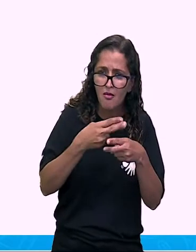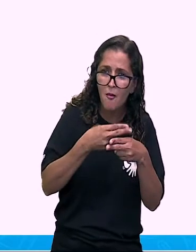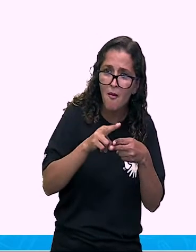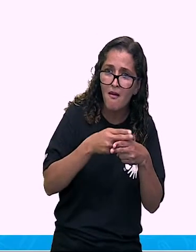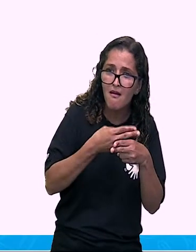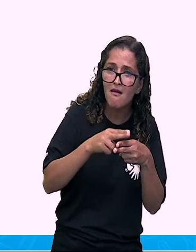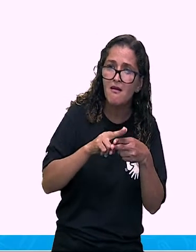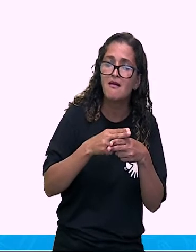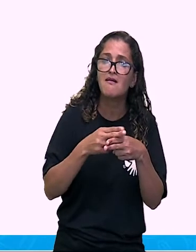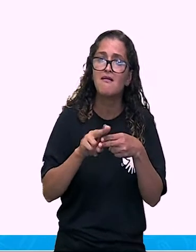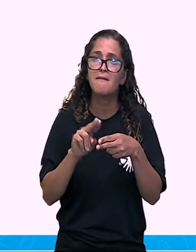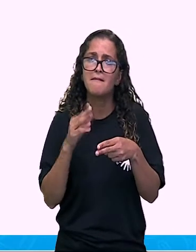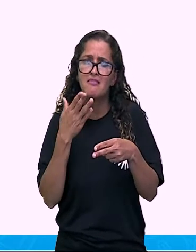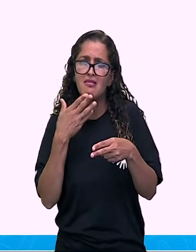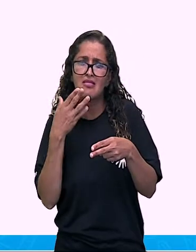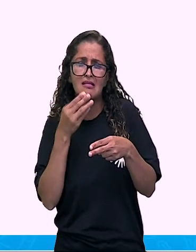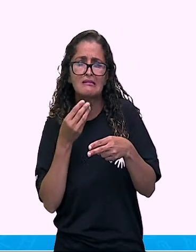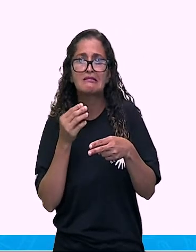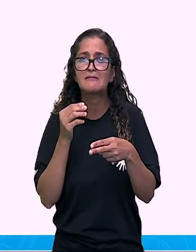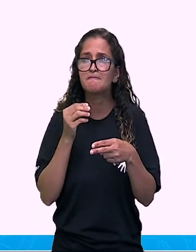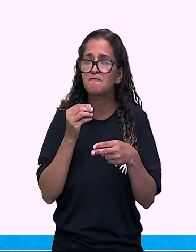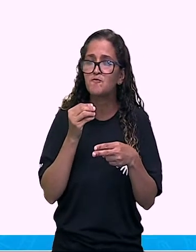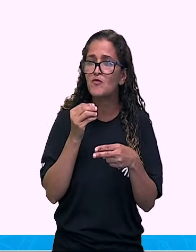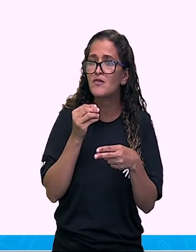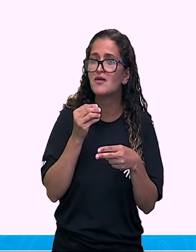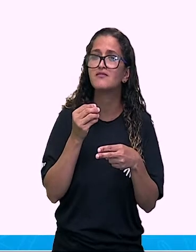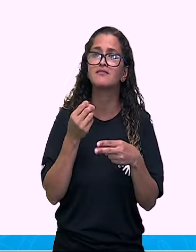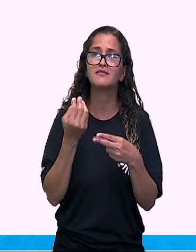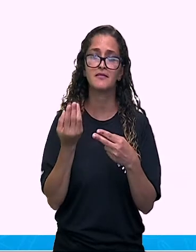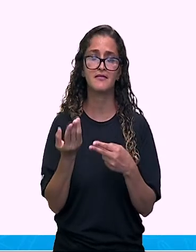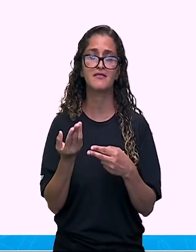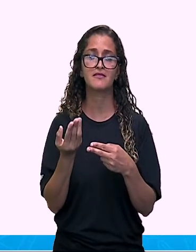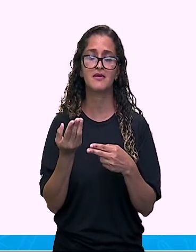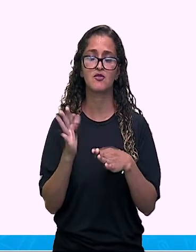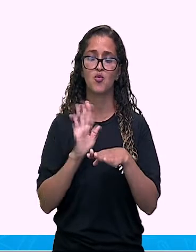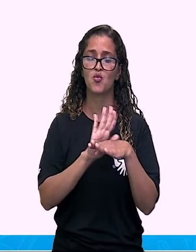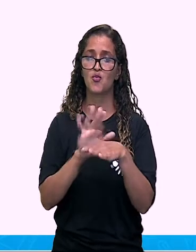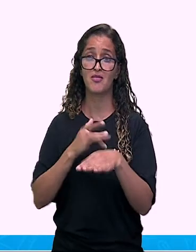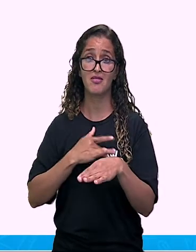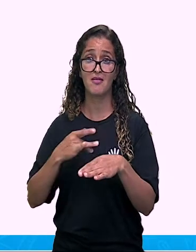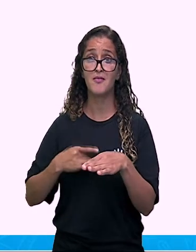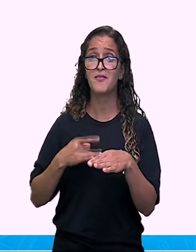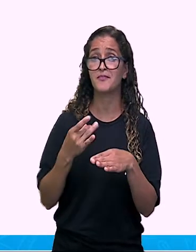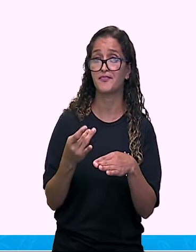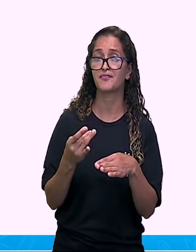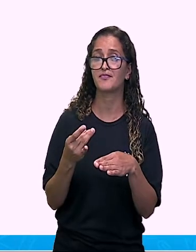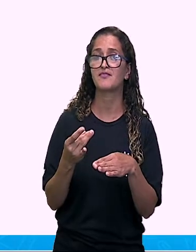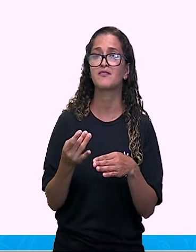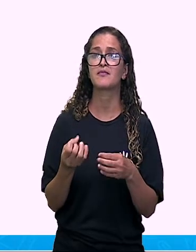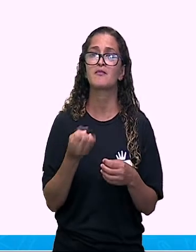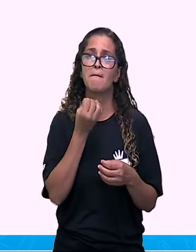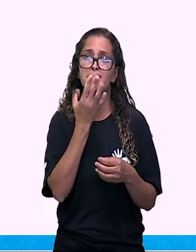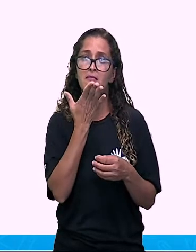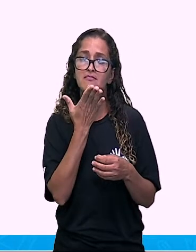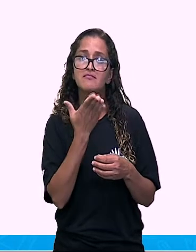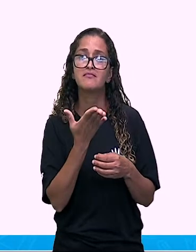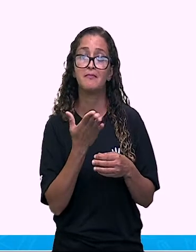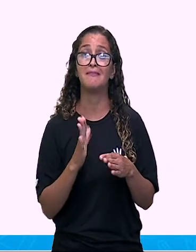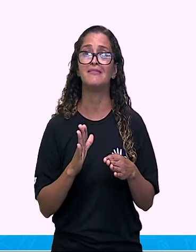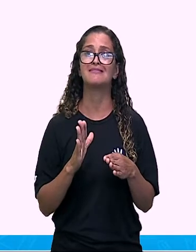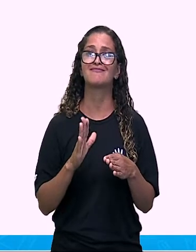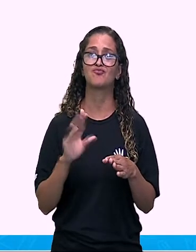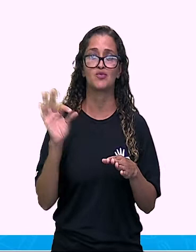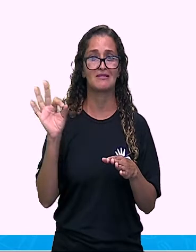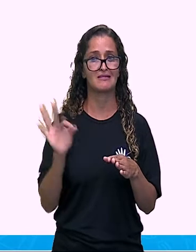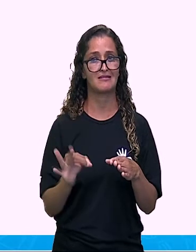delícia! Além de ser gostoso, vai fazer bem pra sua saúde. Mas tudo assim, em quantidade certa.